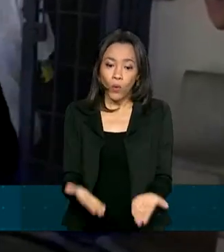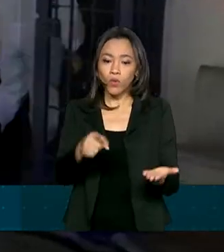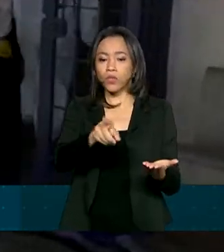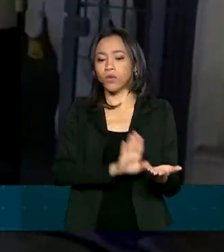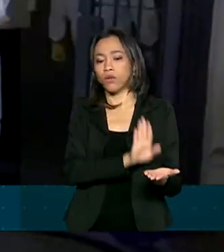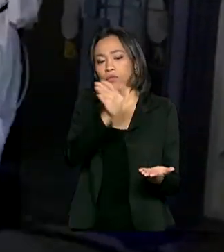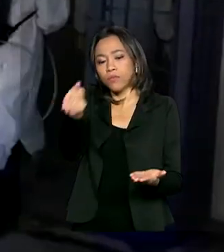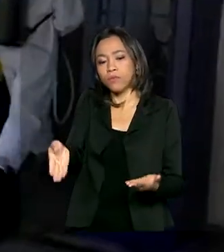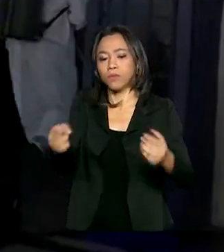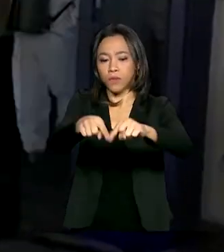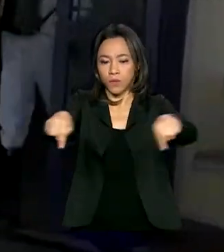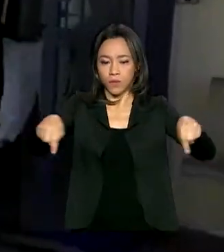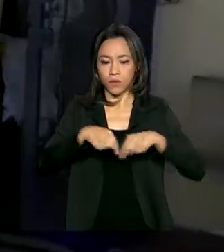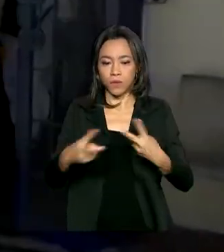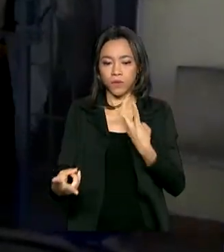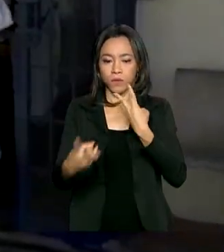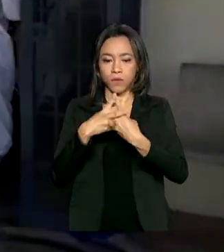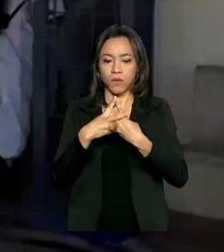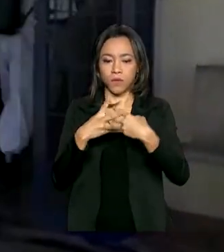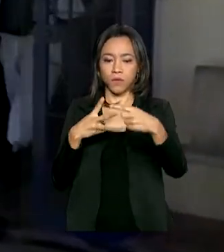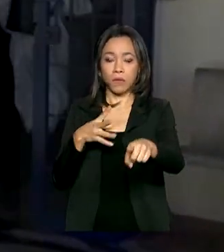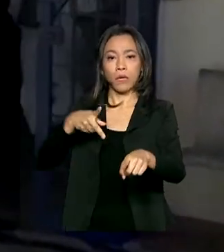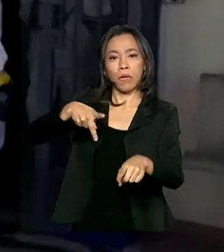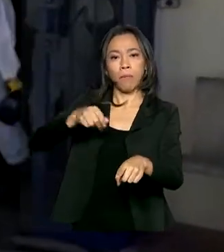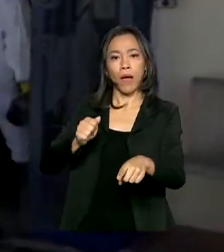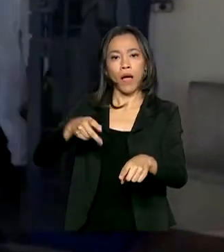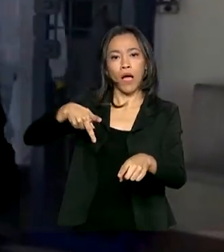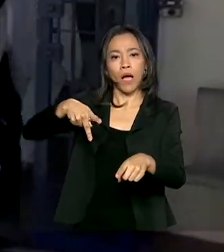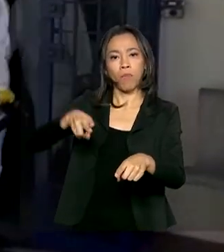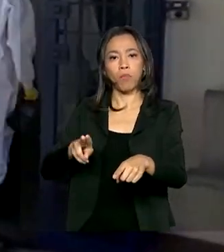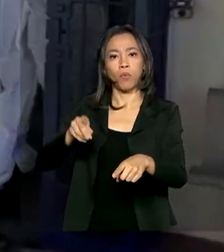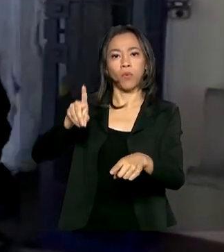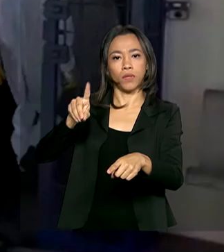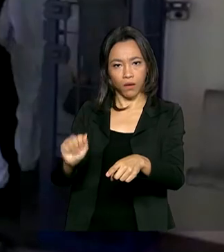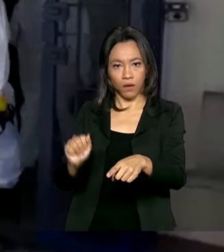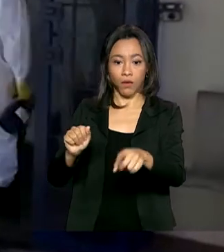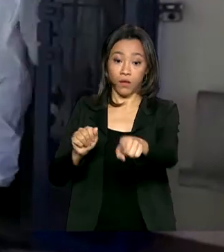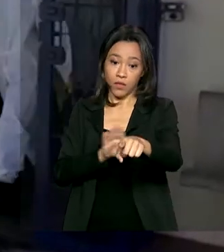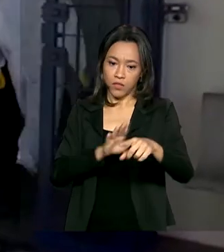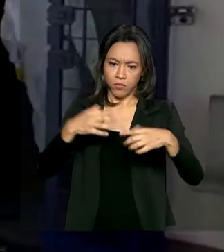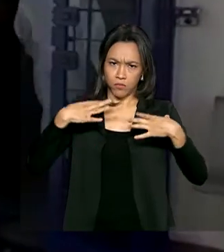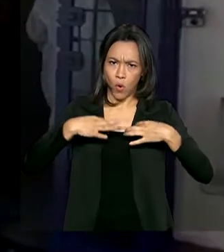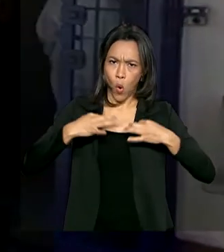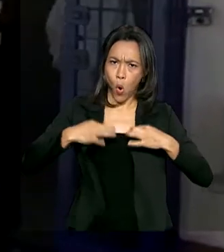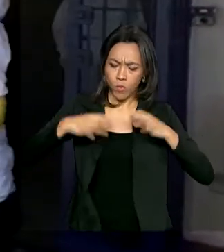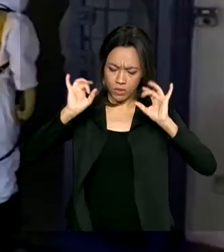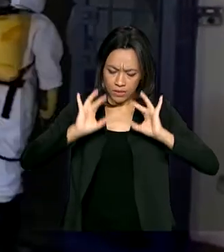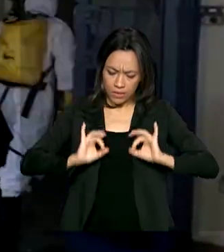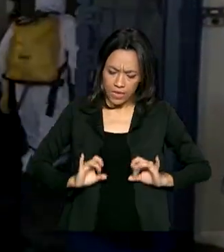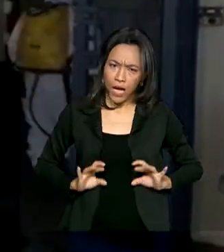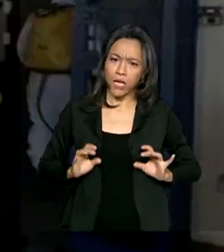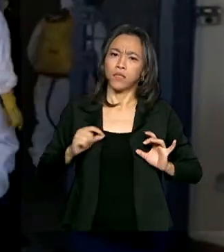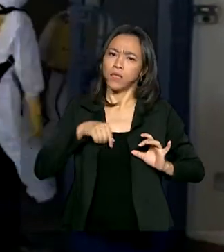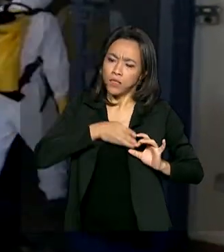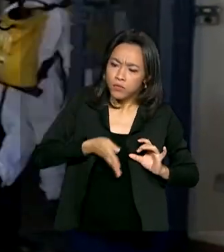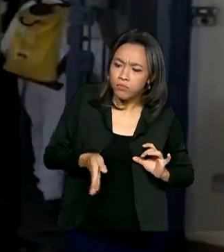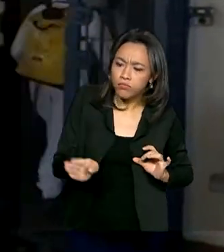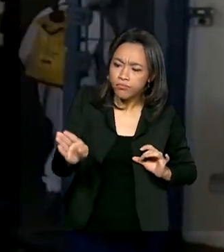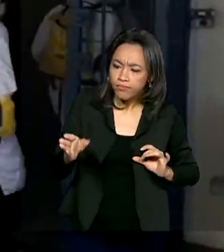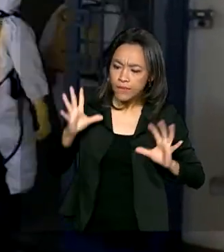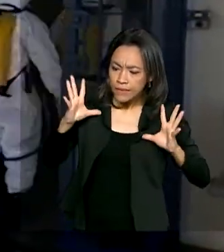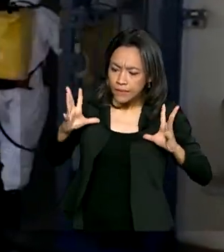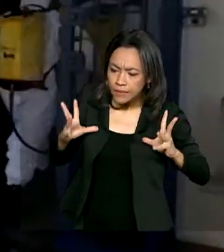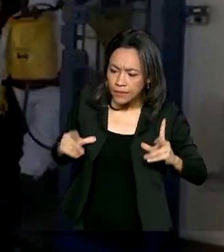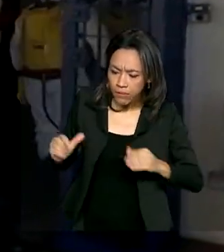desinfecção da Papuda, a penitenciária do Distrito Federal. Com roupas e equipamentos especiais, eles higienizaram os